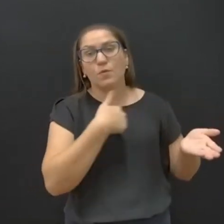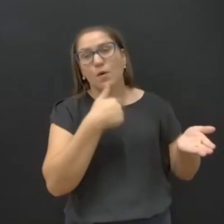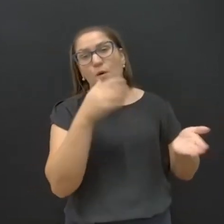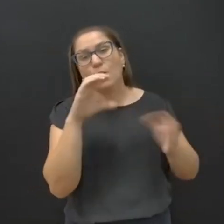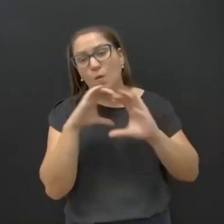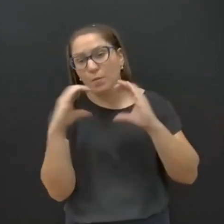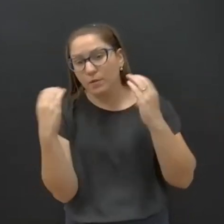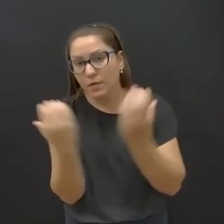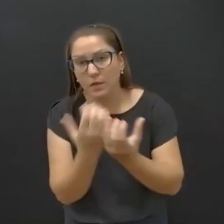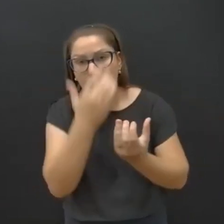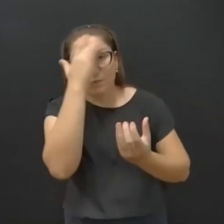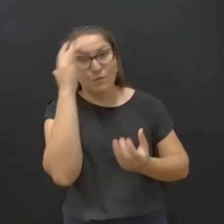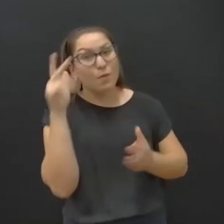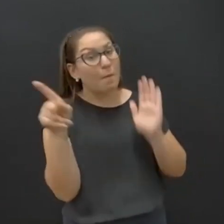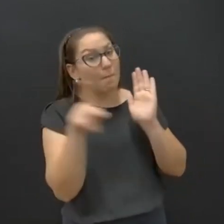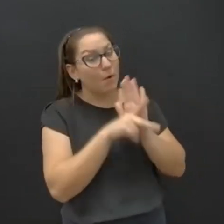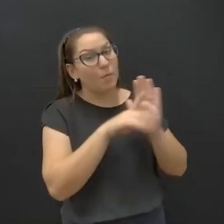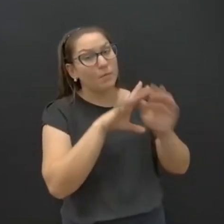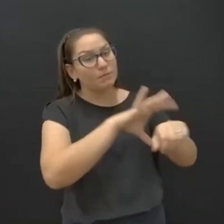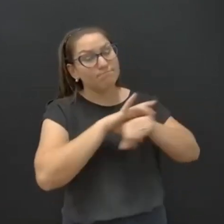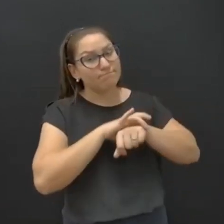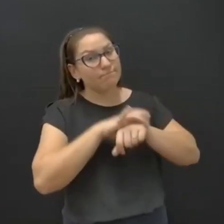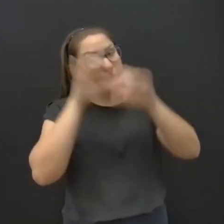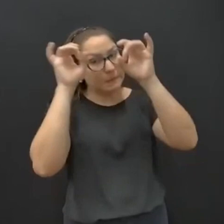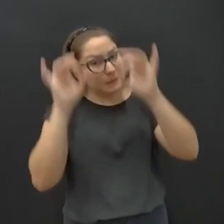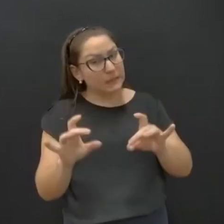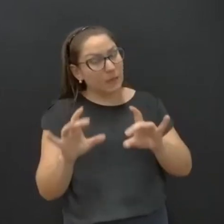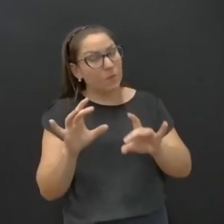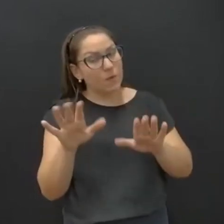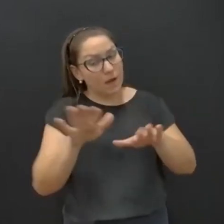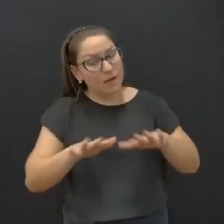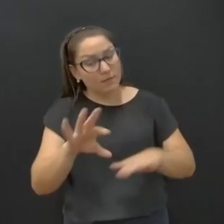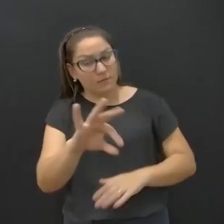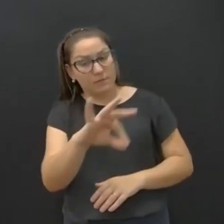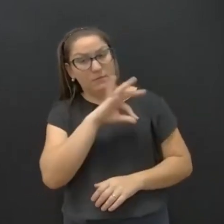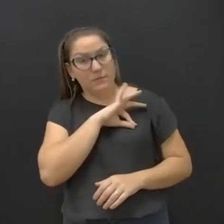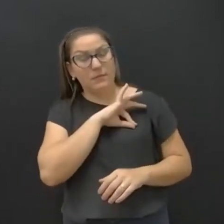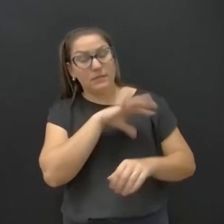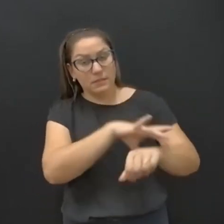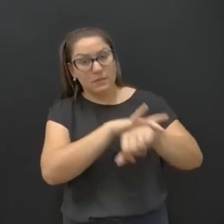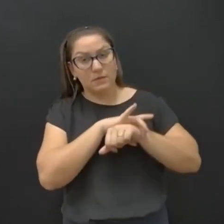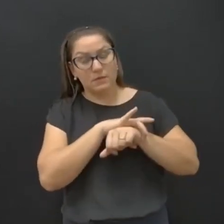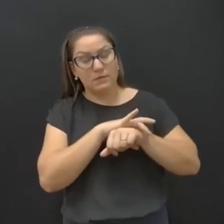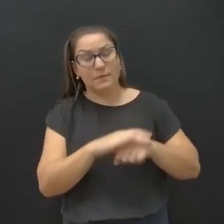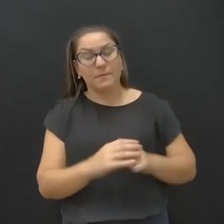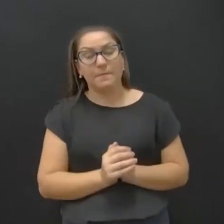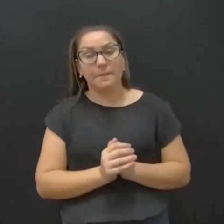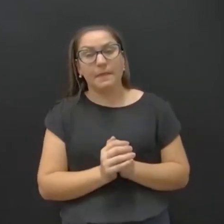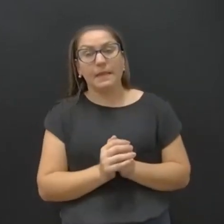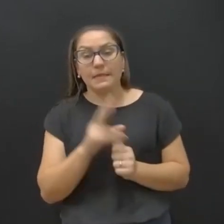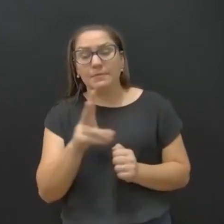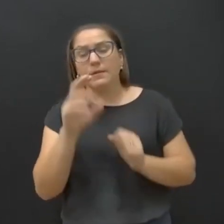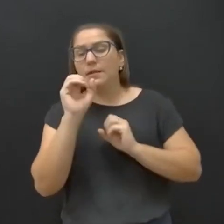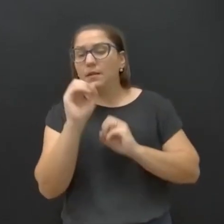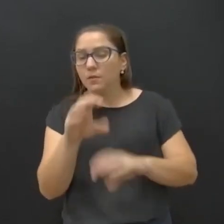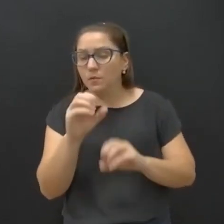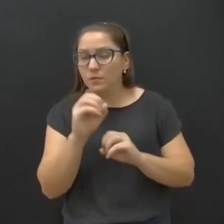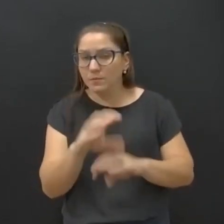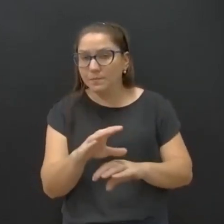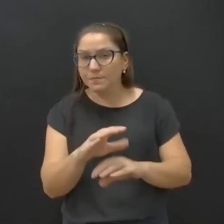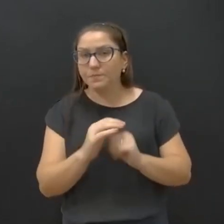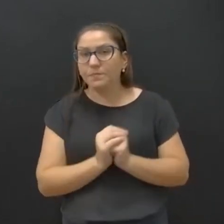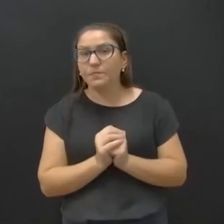essa pessoa especializada em segurança, que já falei e repito, todas as vezes que se trata desse tema eu falo. Educação